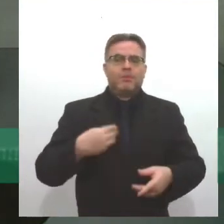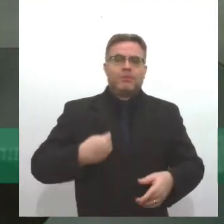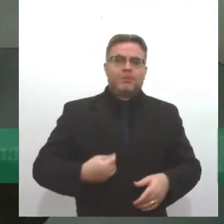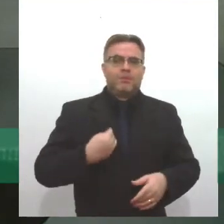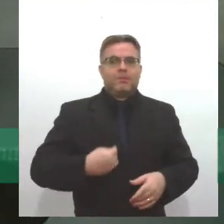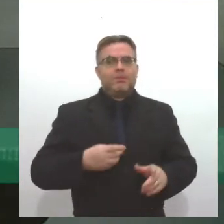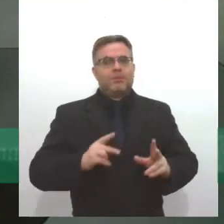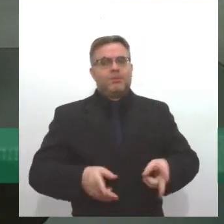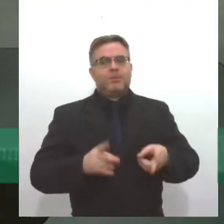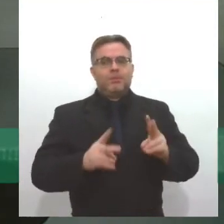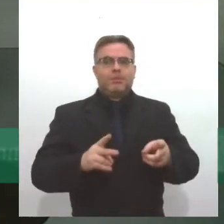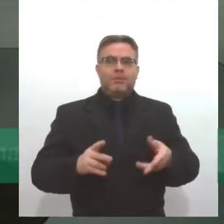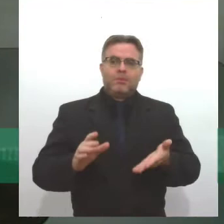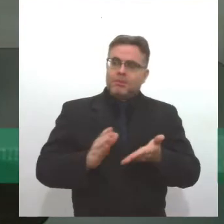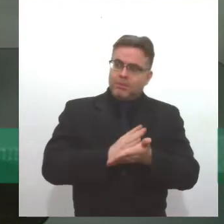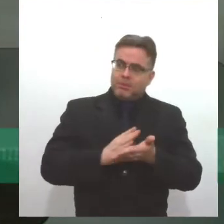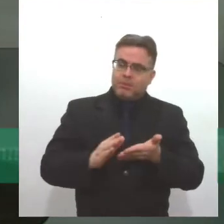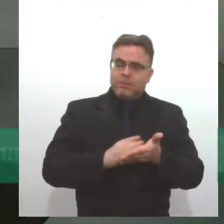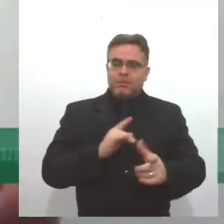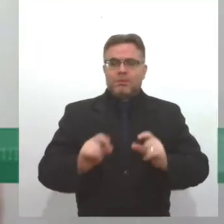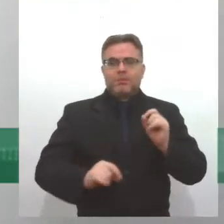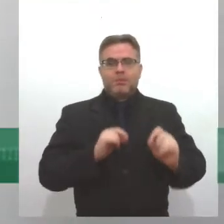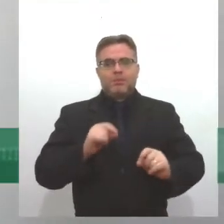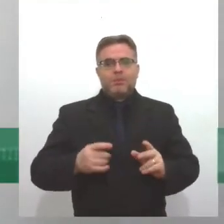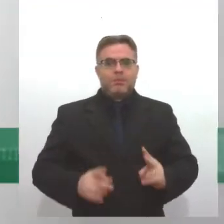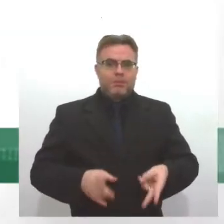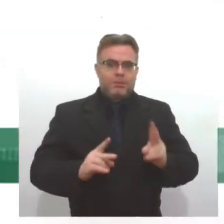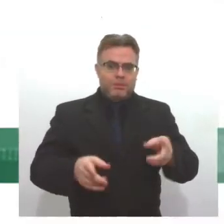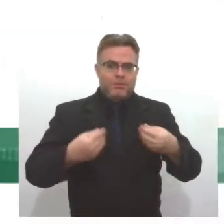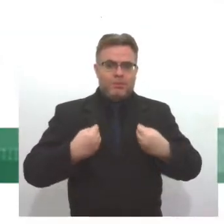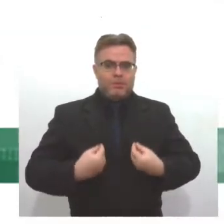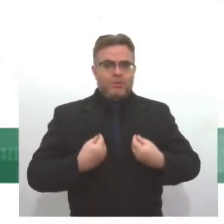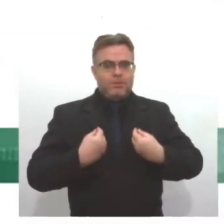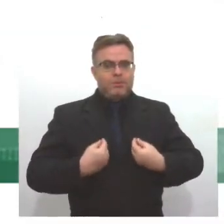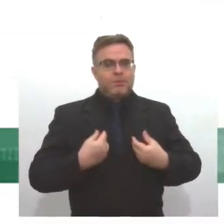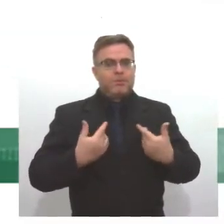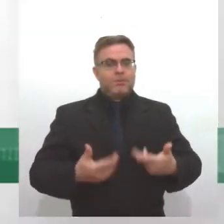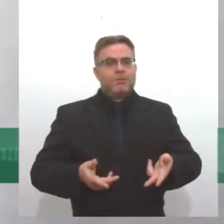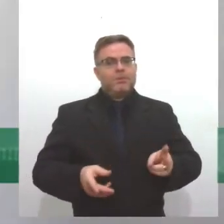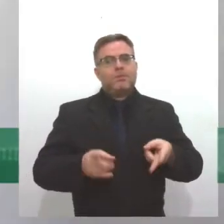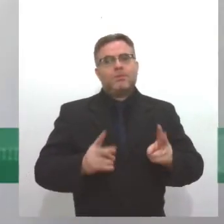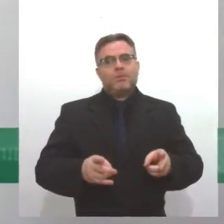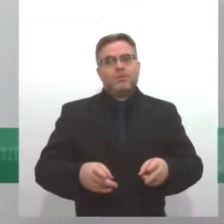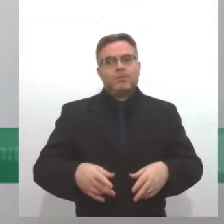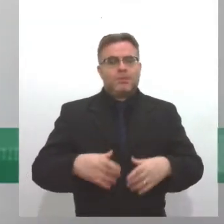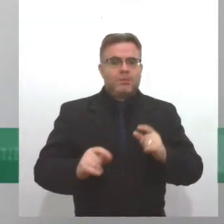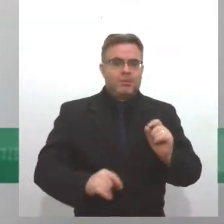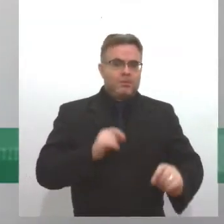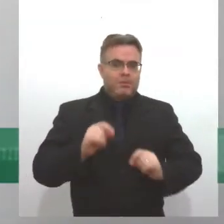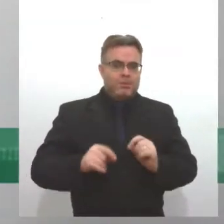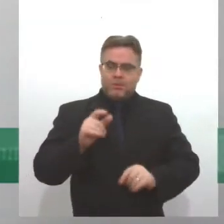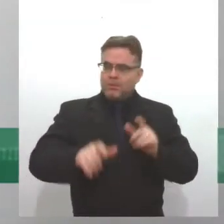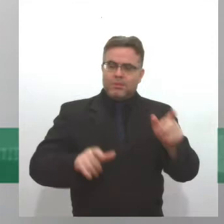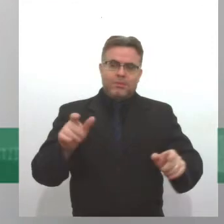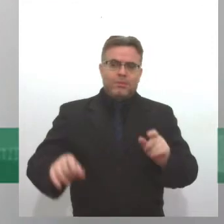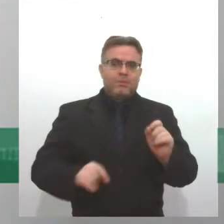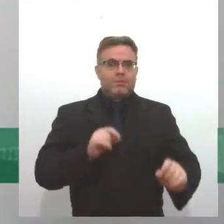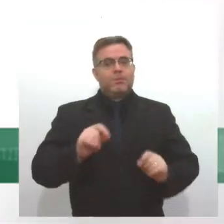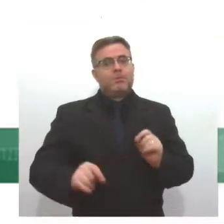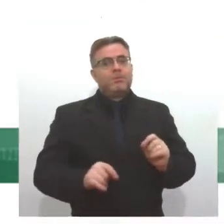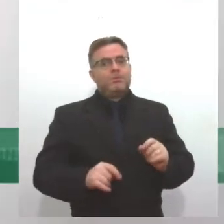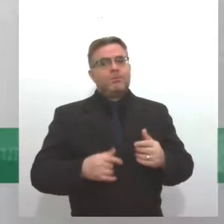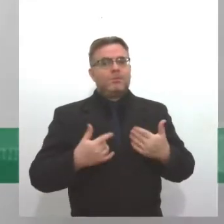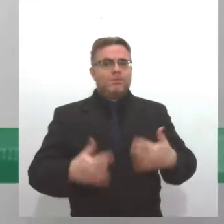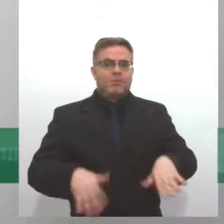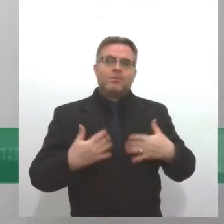de sobrevivência. Muitos de nós de cigano não estamos vendo nem uma vida de cigano. Estamos vendo a vida mais de juron, de gadeon, pessoas que não são ciganos, nós de aleto time. Até